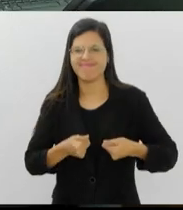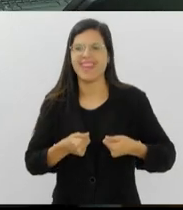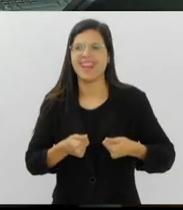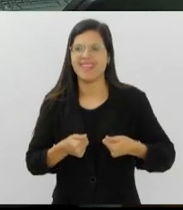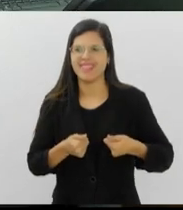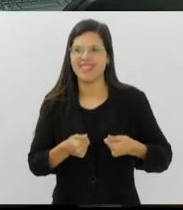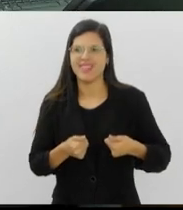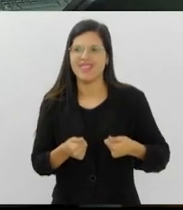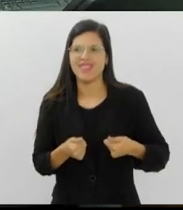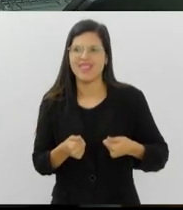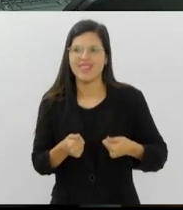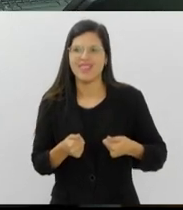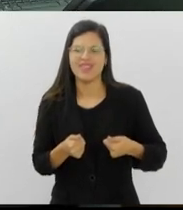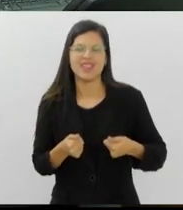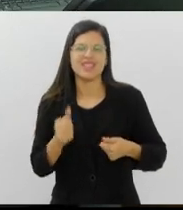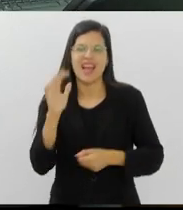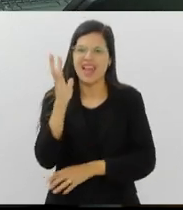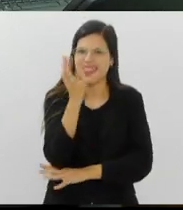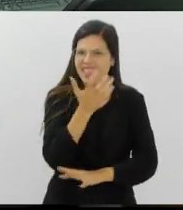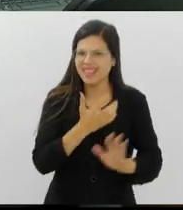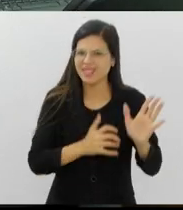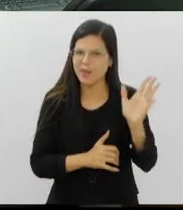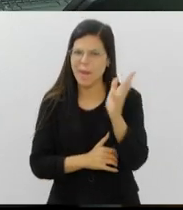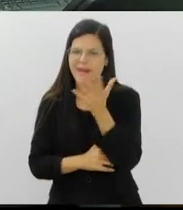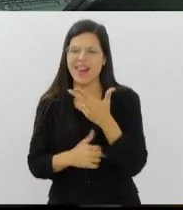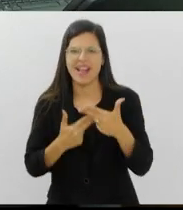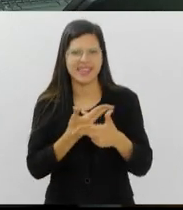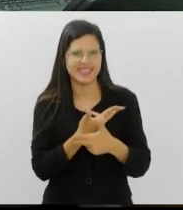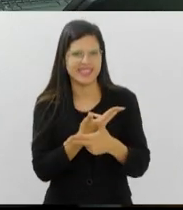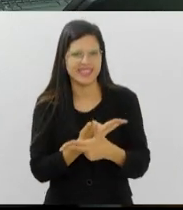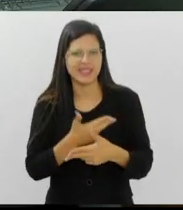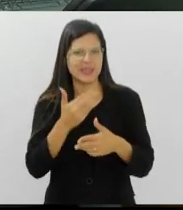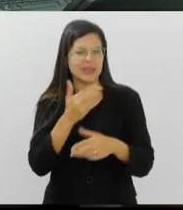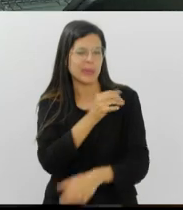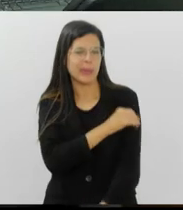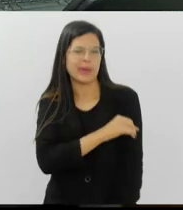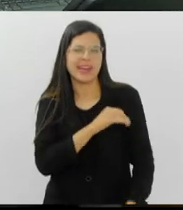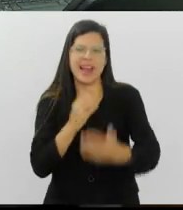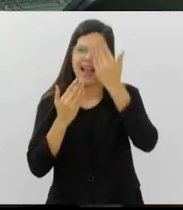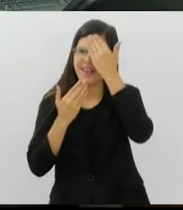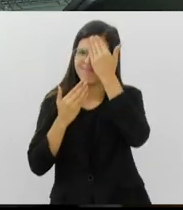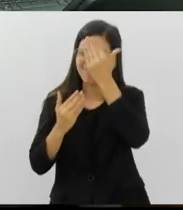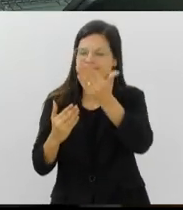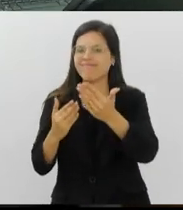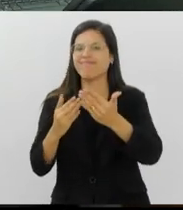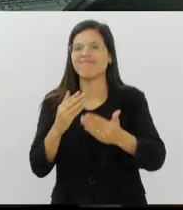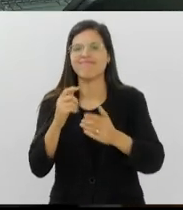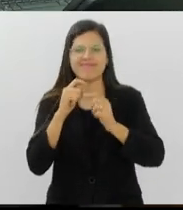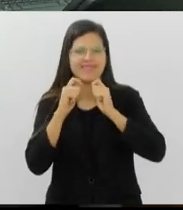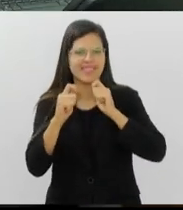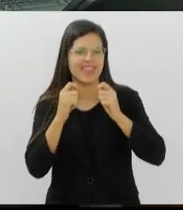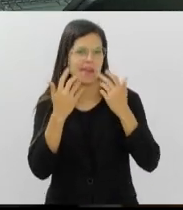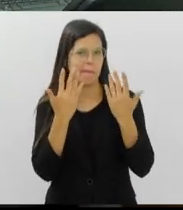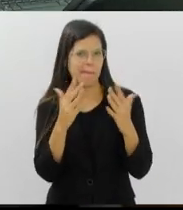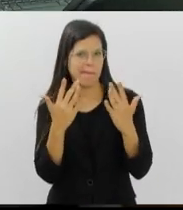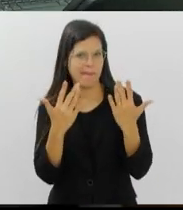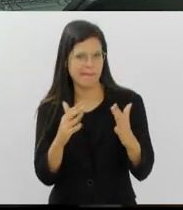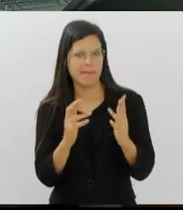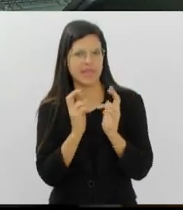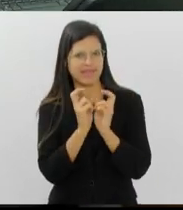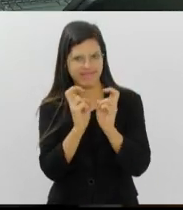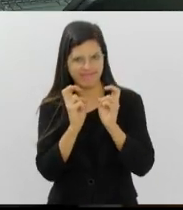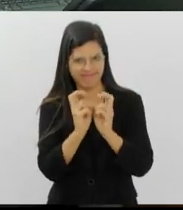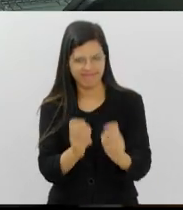lindas, né, da nossa floresta, do Cristo, do Rio de Janeiro. Agradece ao Sábia pela entrevista e parabéns ao trem do